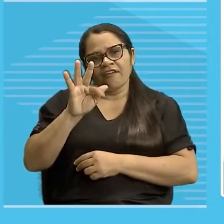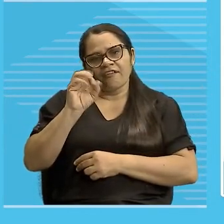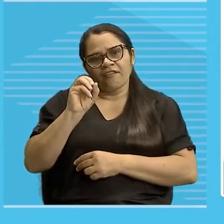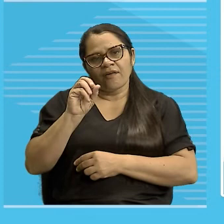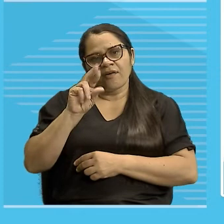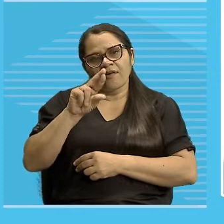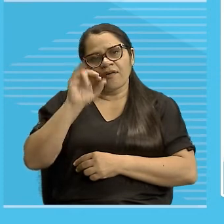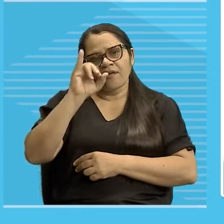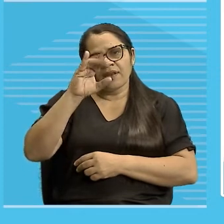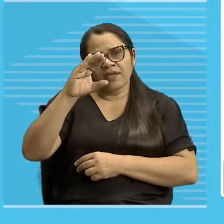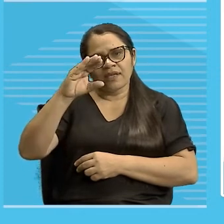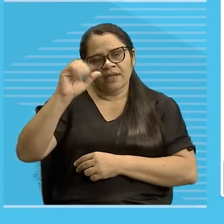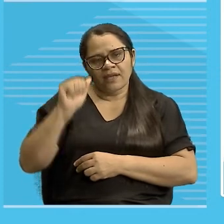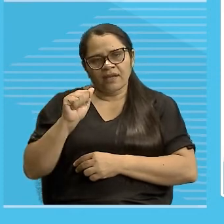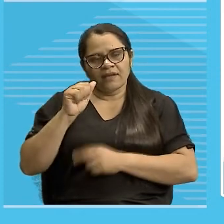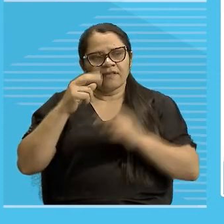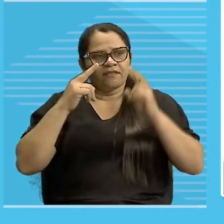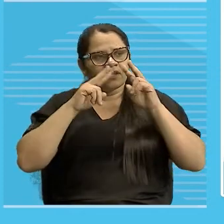catáfora aqui,